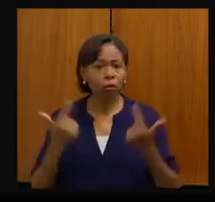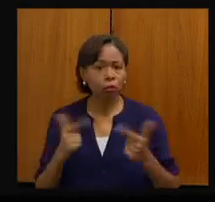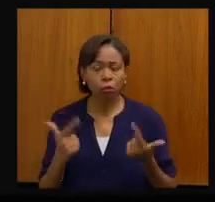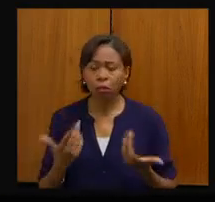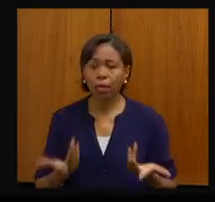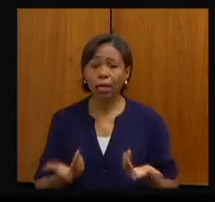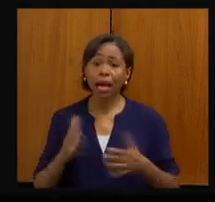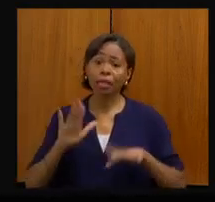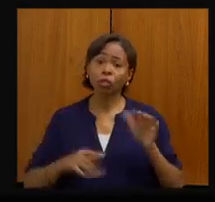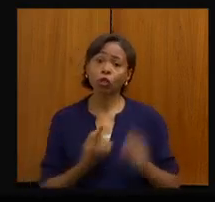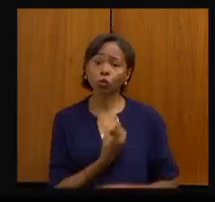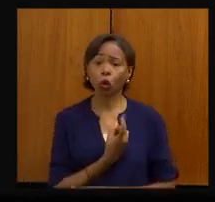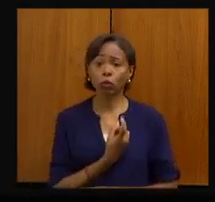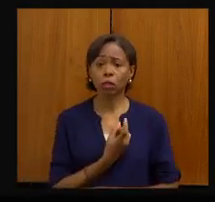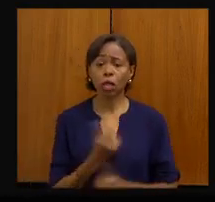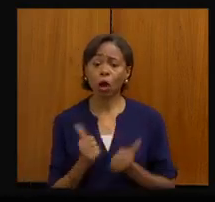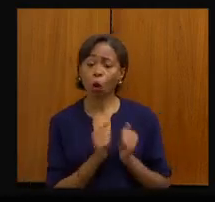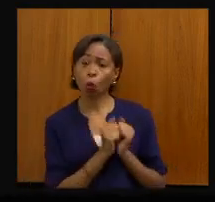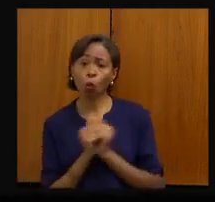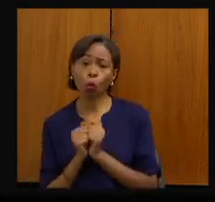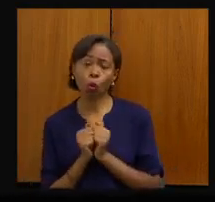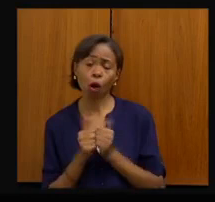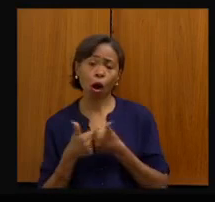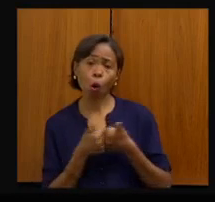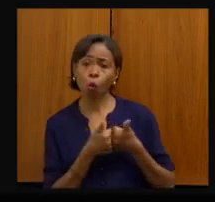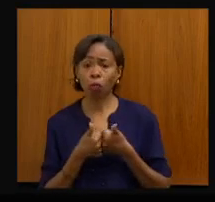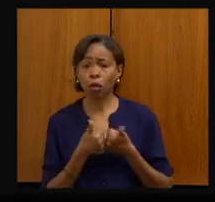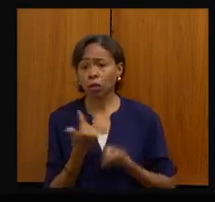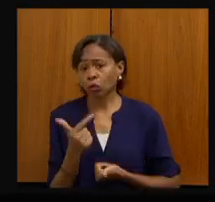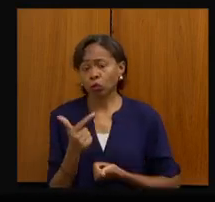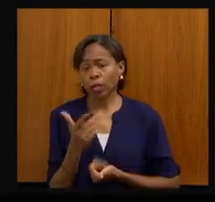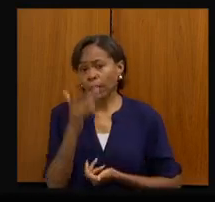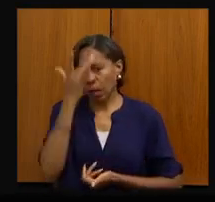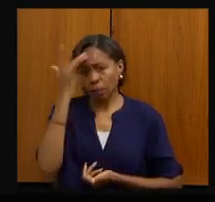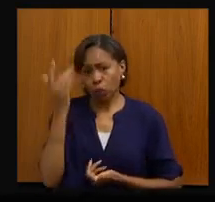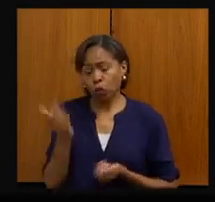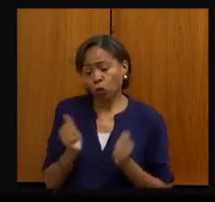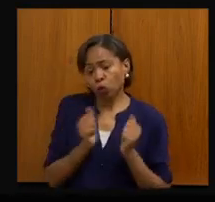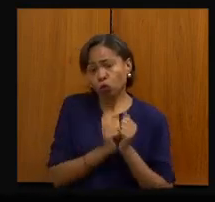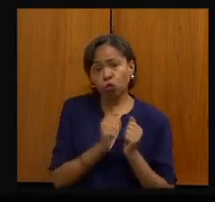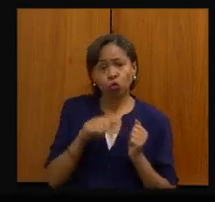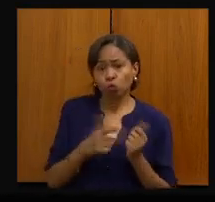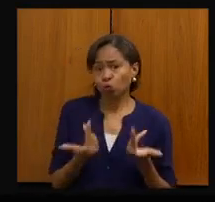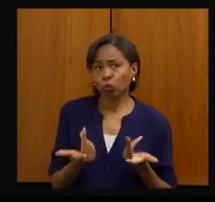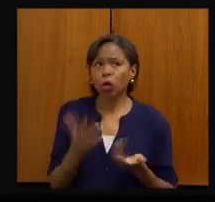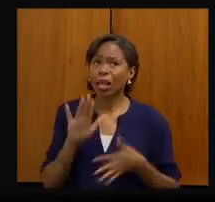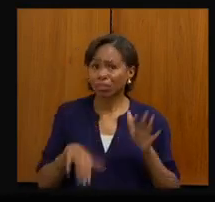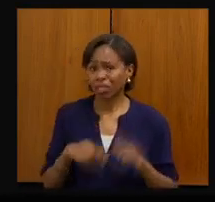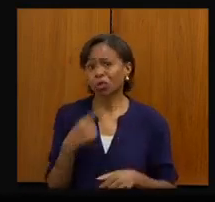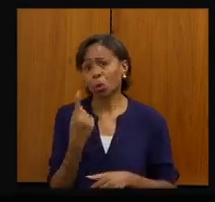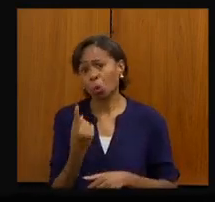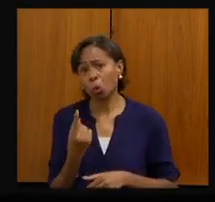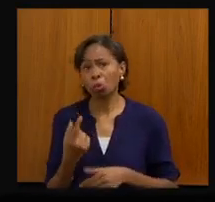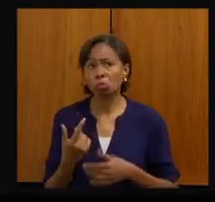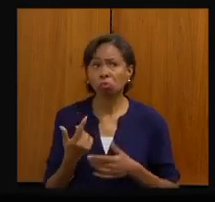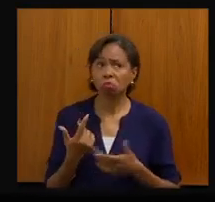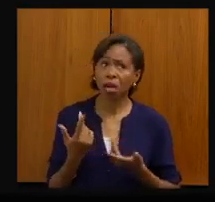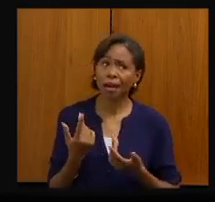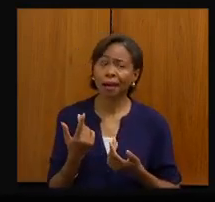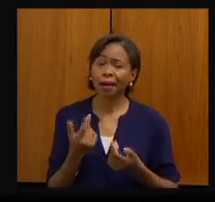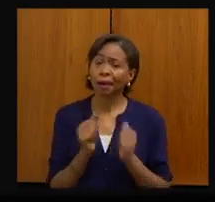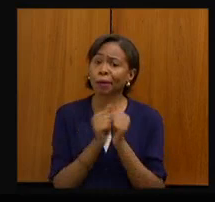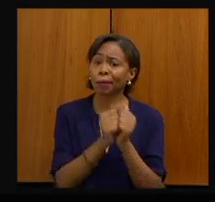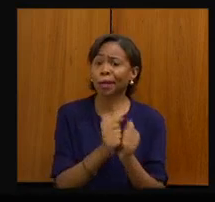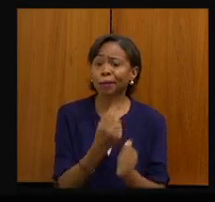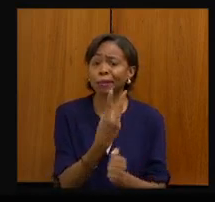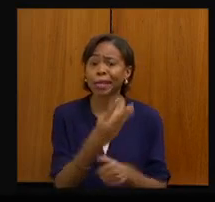acompanhante, às vezes tem um acompanhante para acompanhar, para poder acompanhar três, quatro pacientes. Então, é